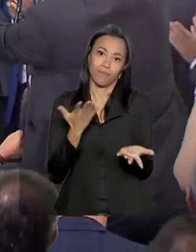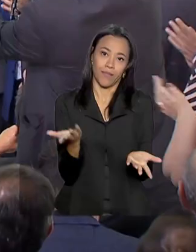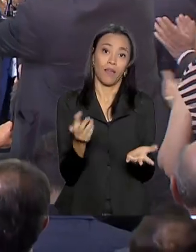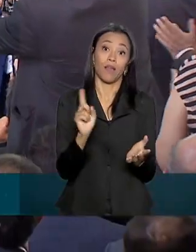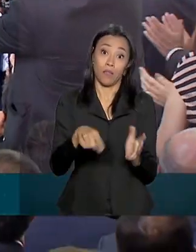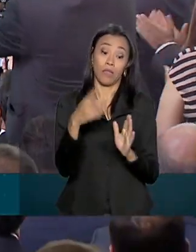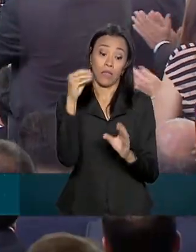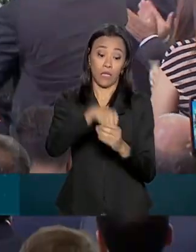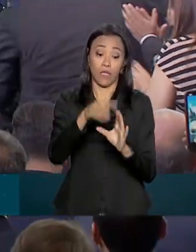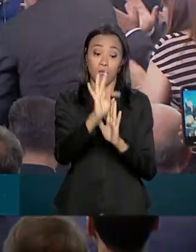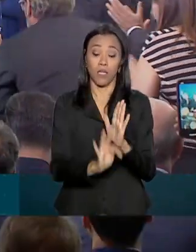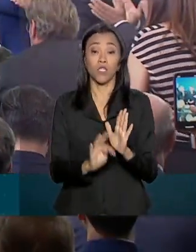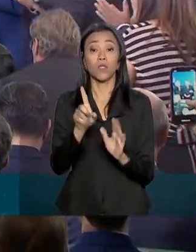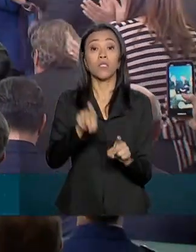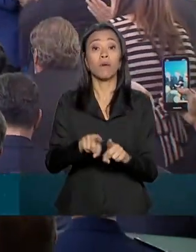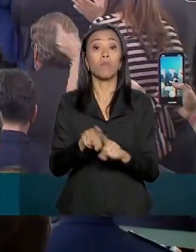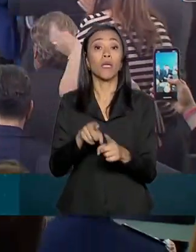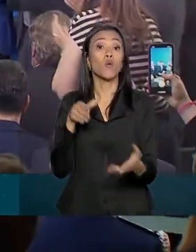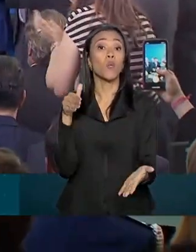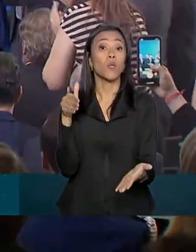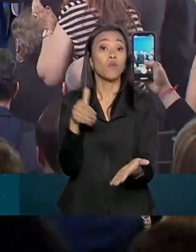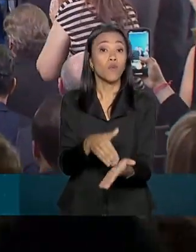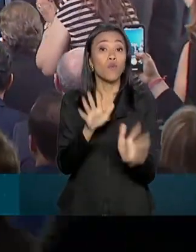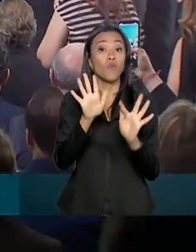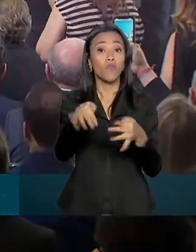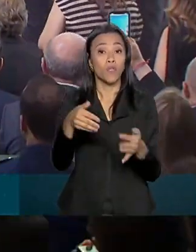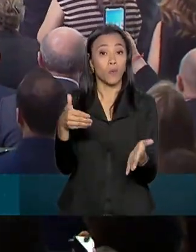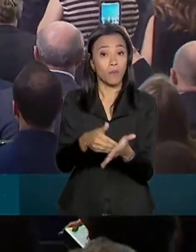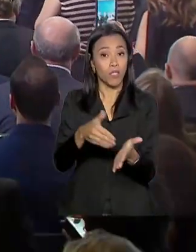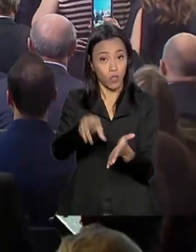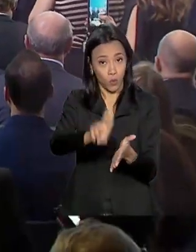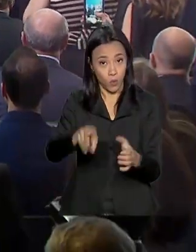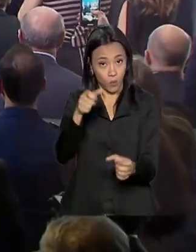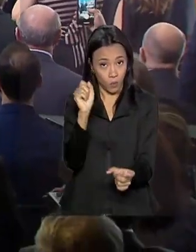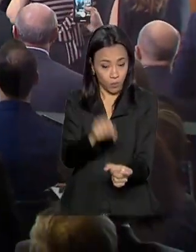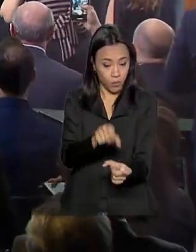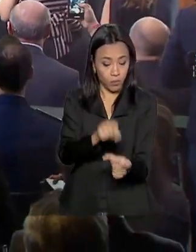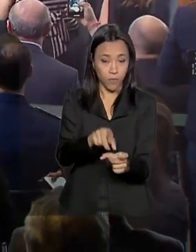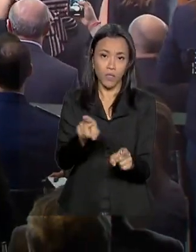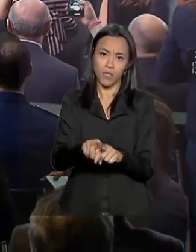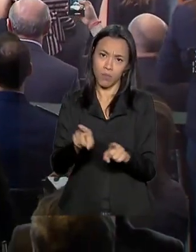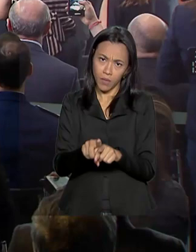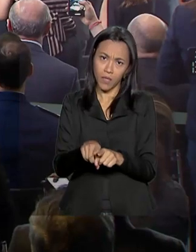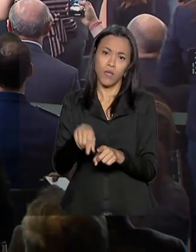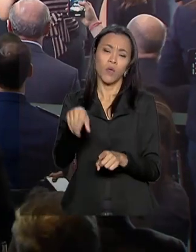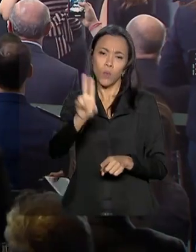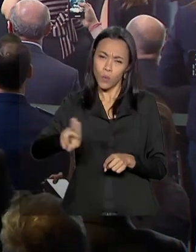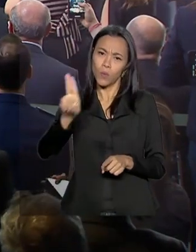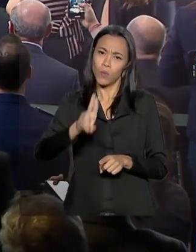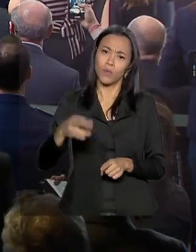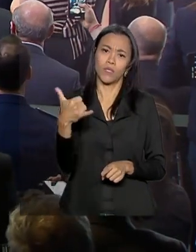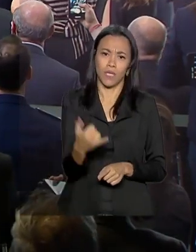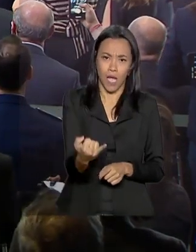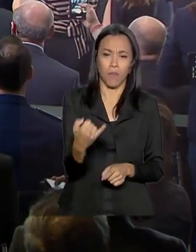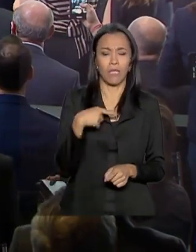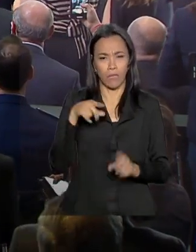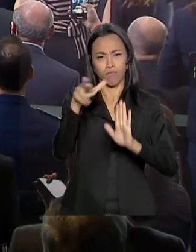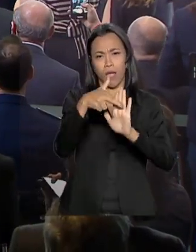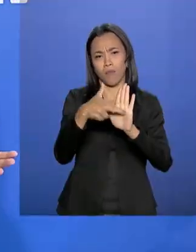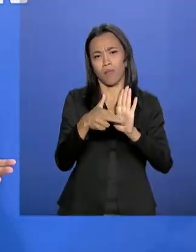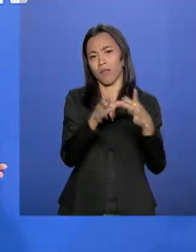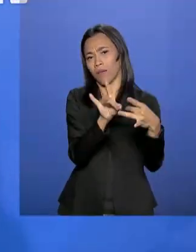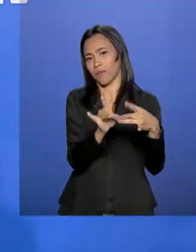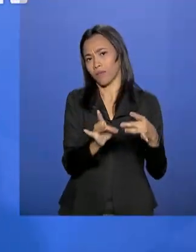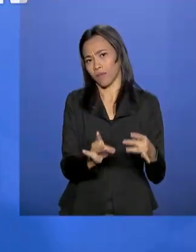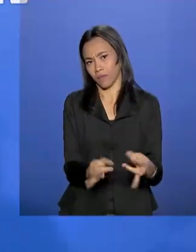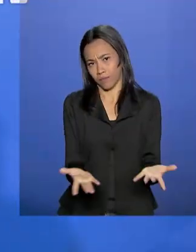prevê, por exemplo, o fim do limite de munição e a flexibilização do transporte de arma municiada, como explicou o presidente Jair Bolsonaro.